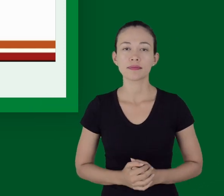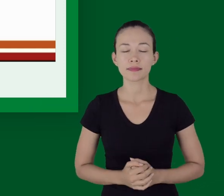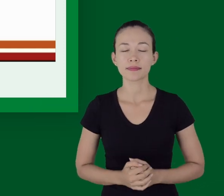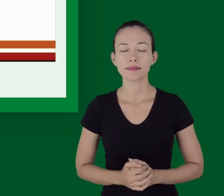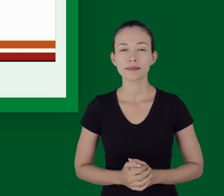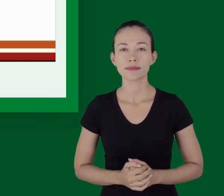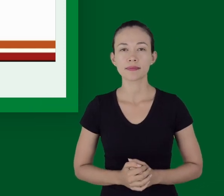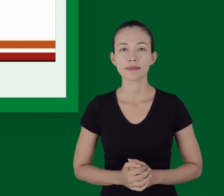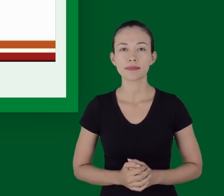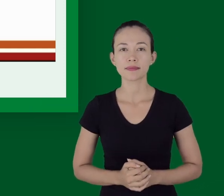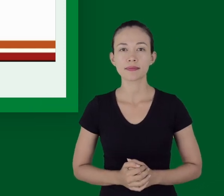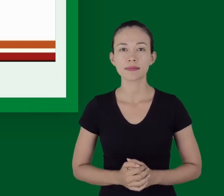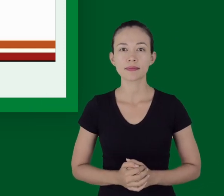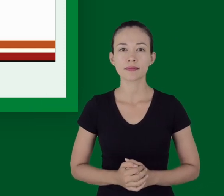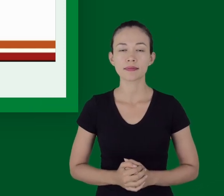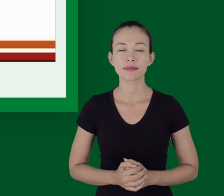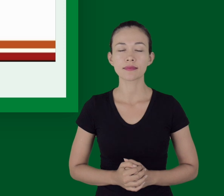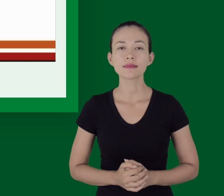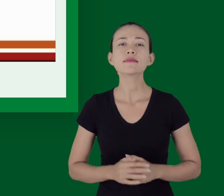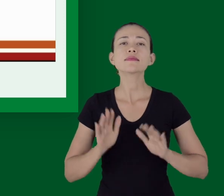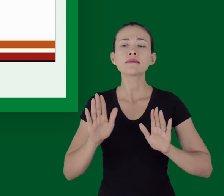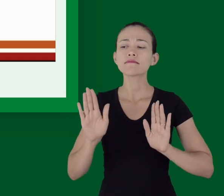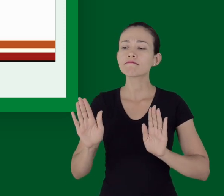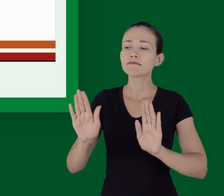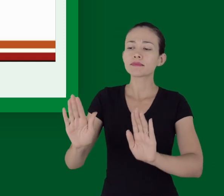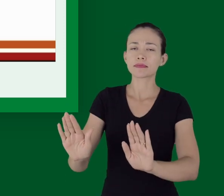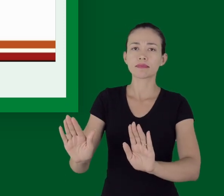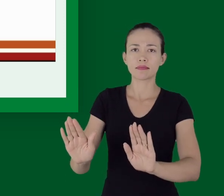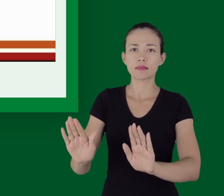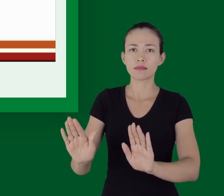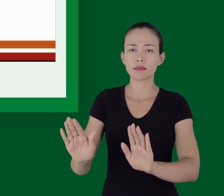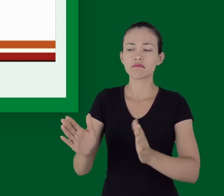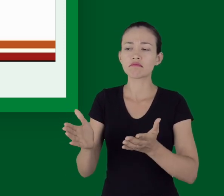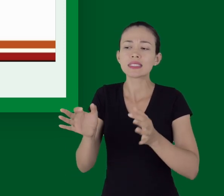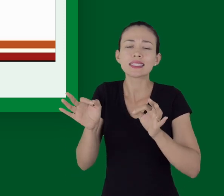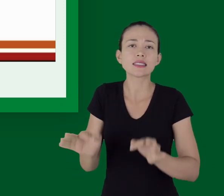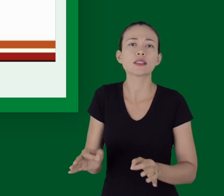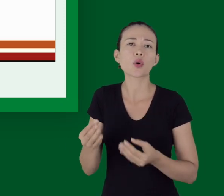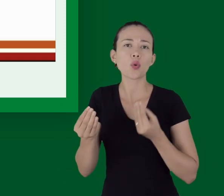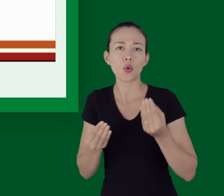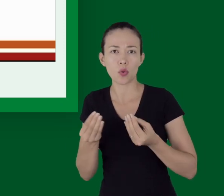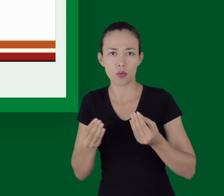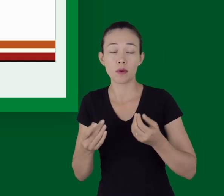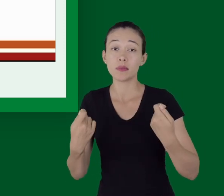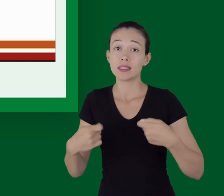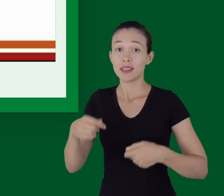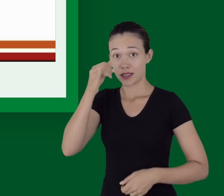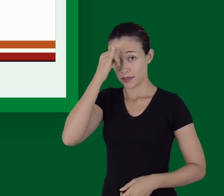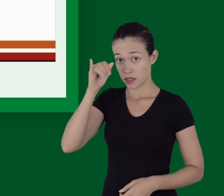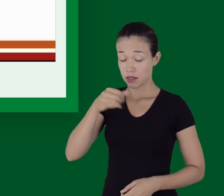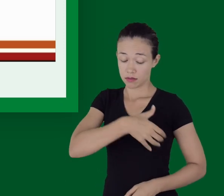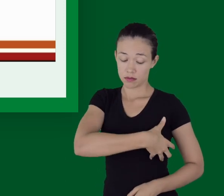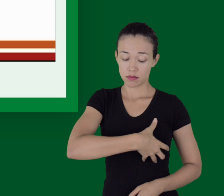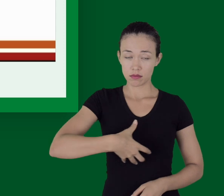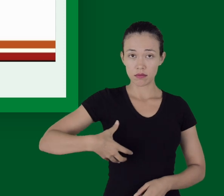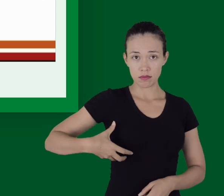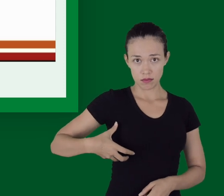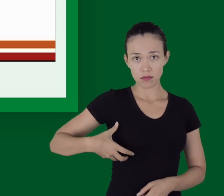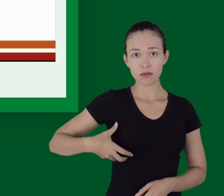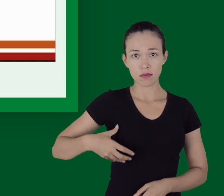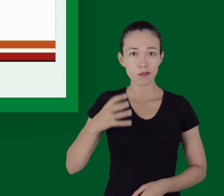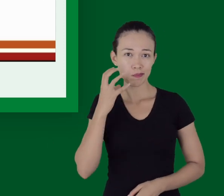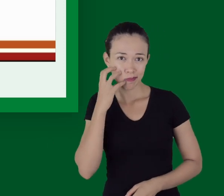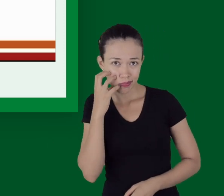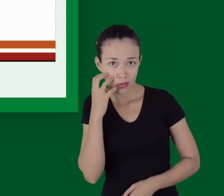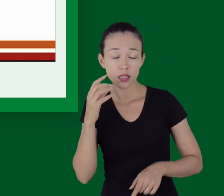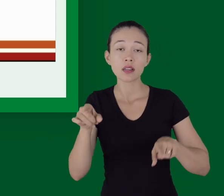É importante frisar que, para a gente fazer a adequada colocação das pás, a gente deve evitar o tecido mamário,